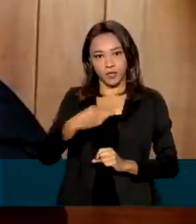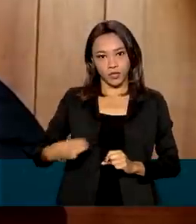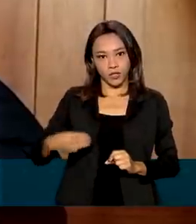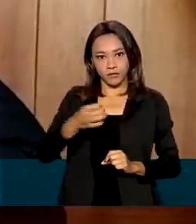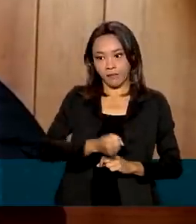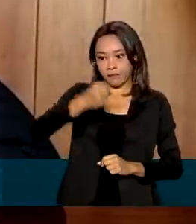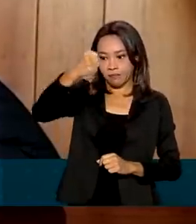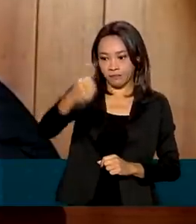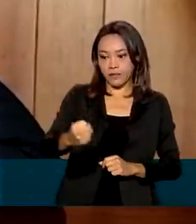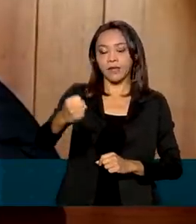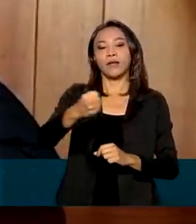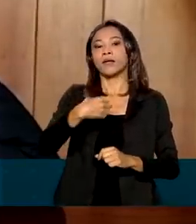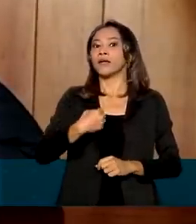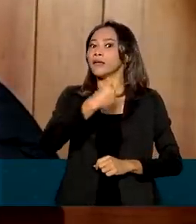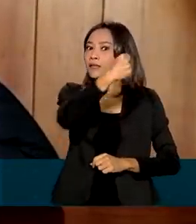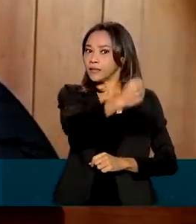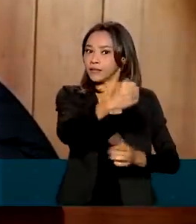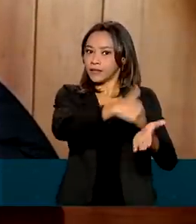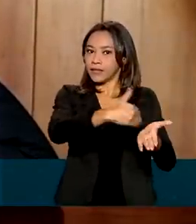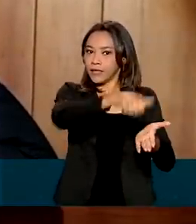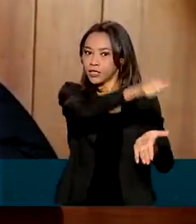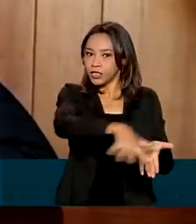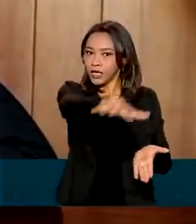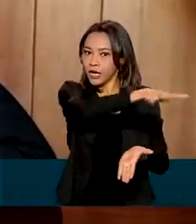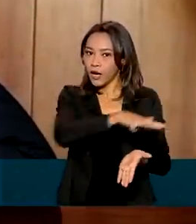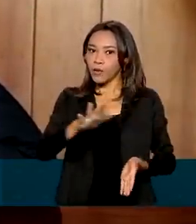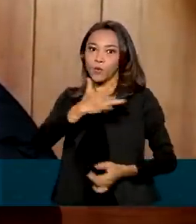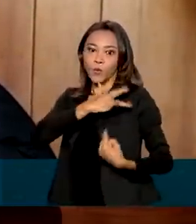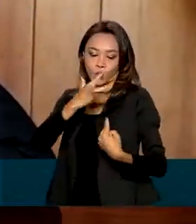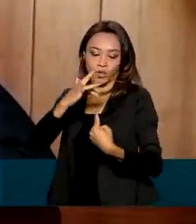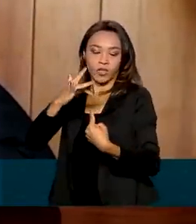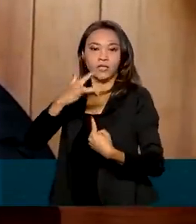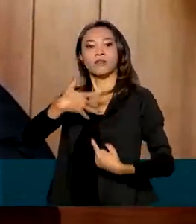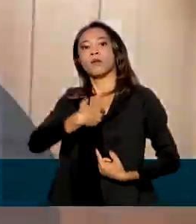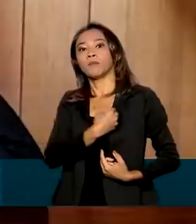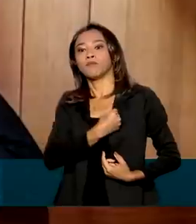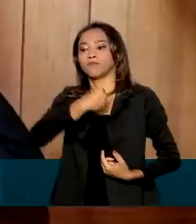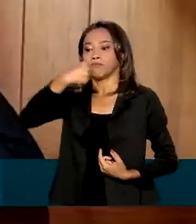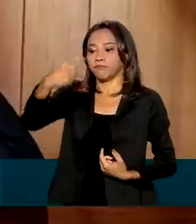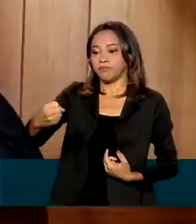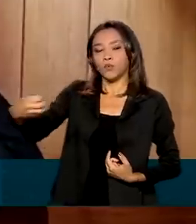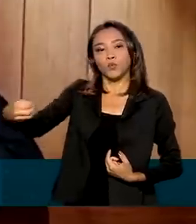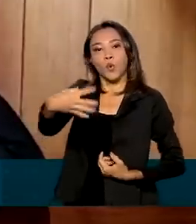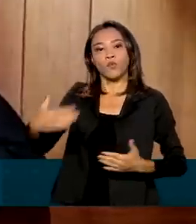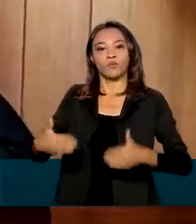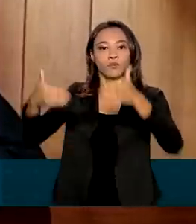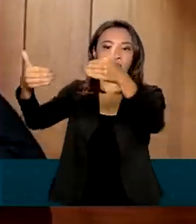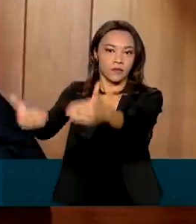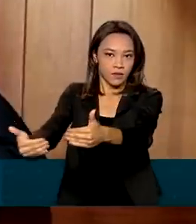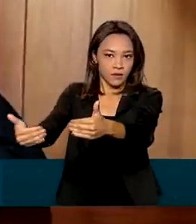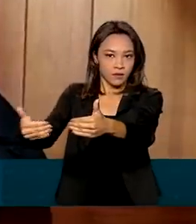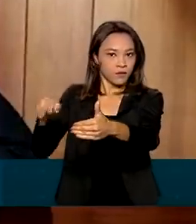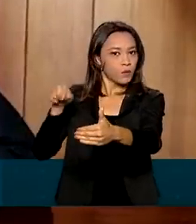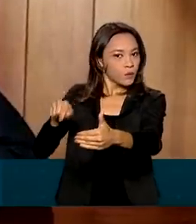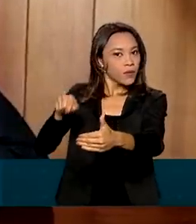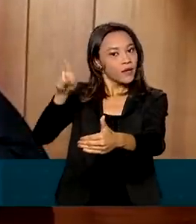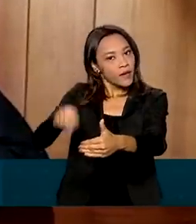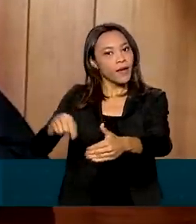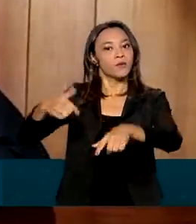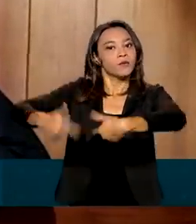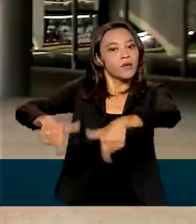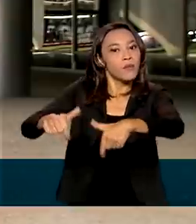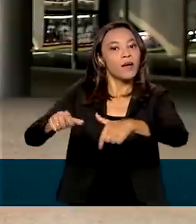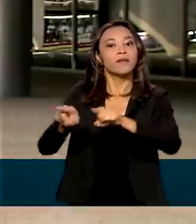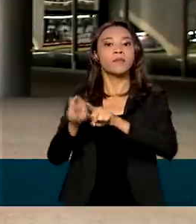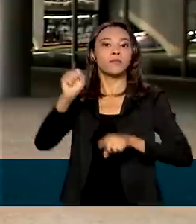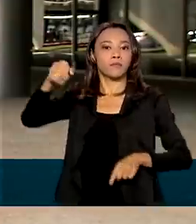Secretaria-Geral. E o Onyx, que eu chamo de Coringa, ele vai para um novo ministério, vai ser o Ministério do Emprego e